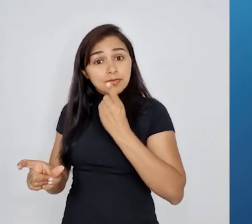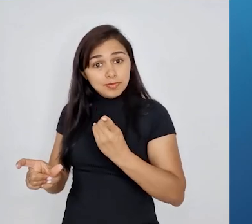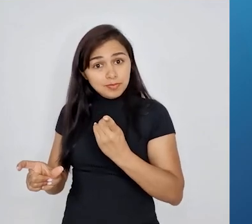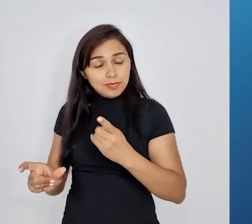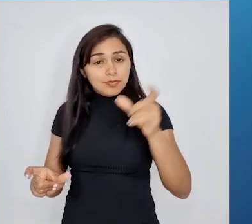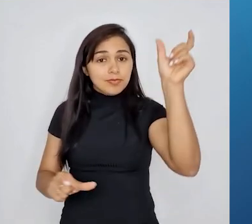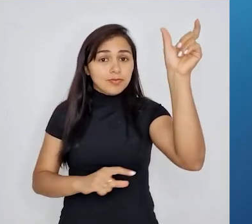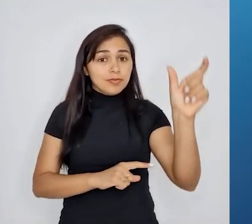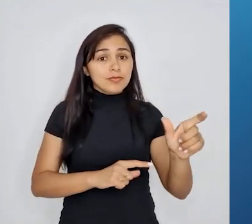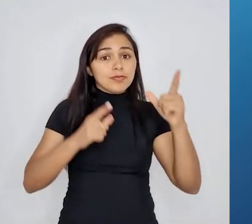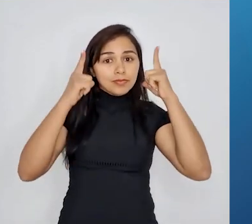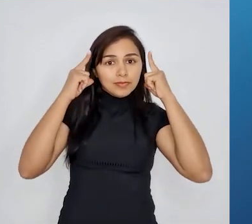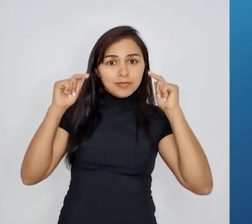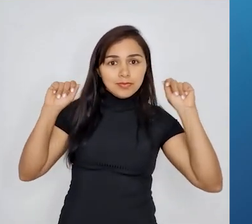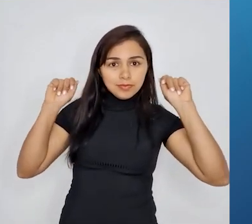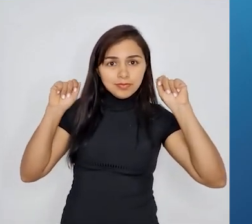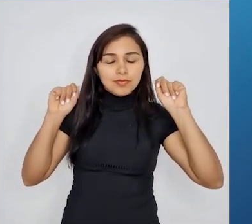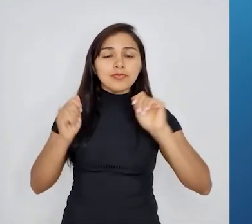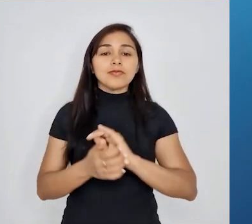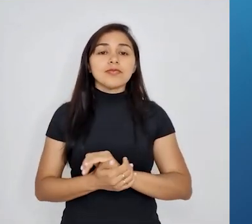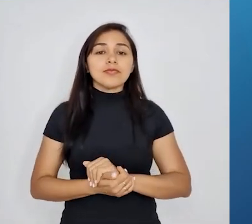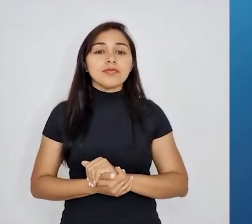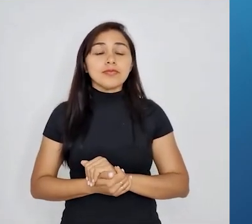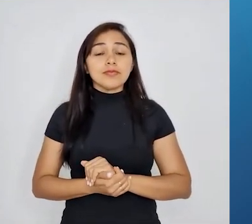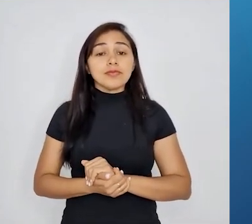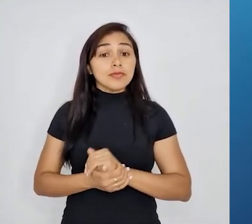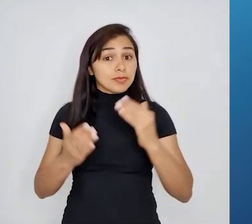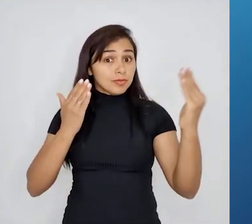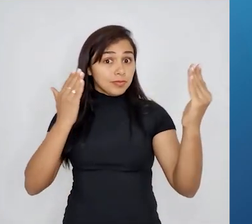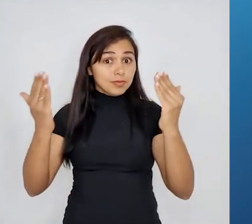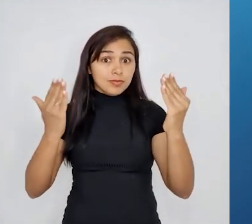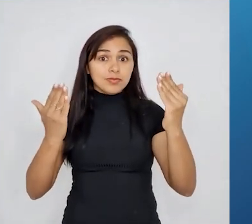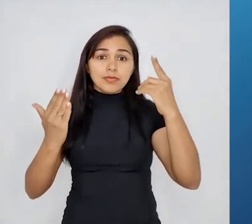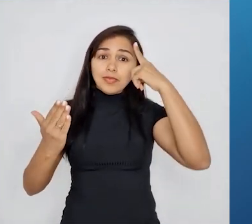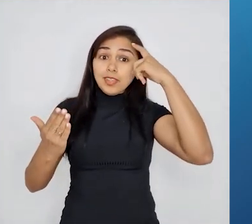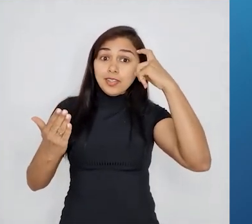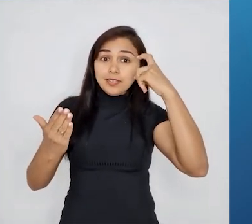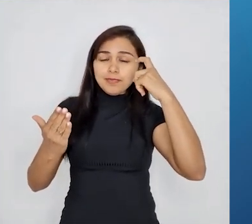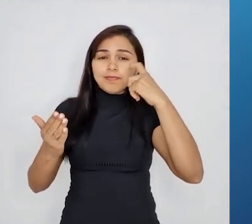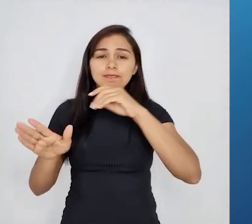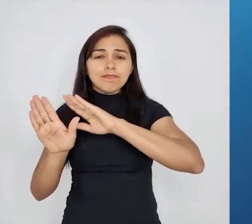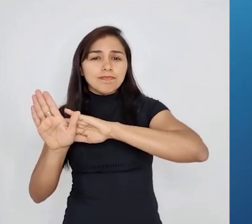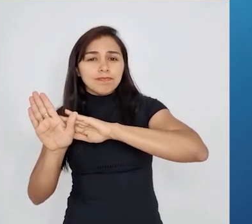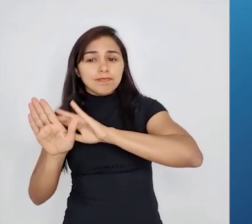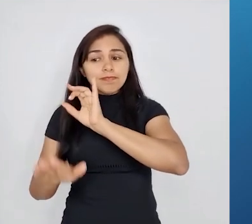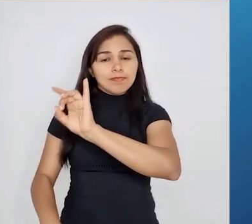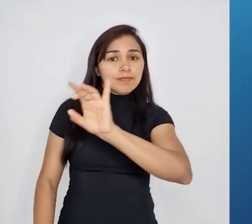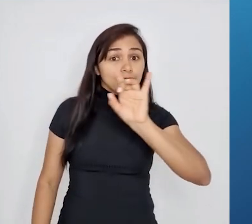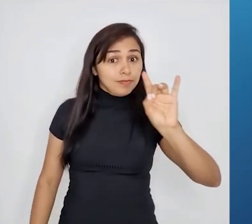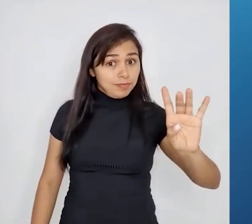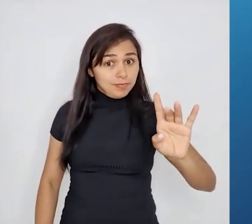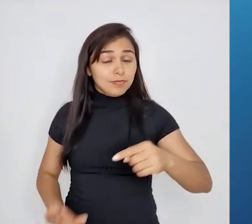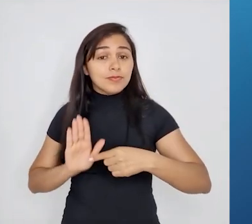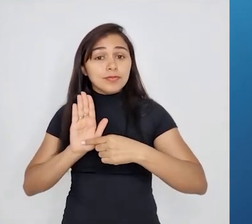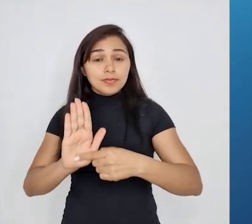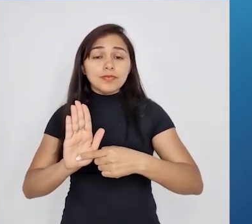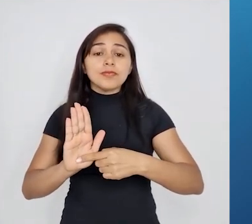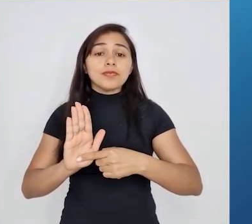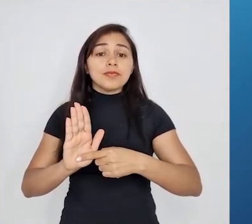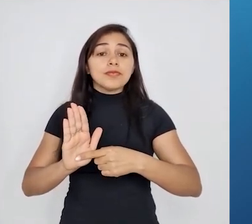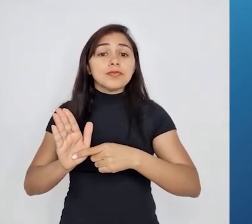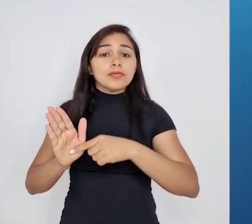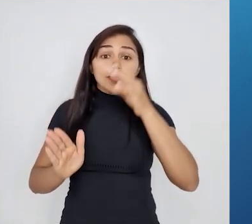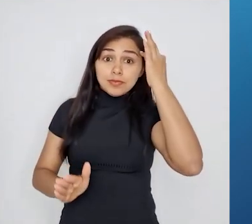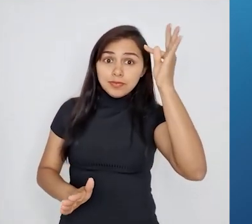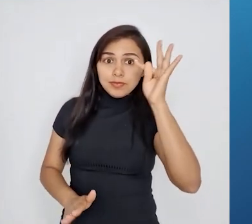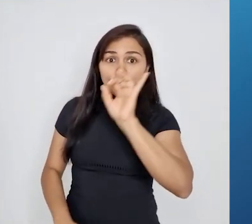A nossa habilidade a ser desenvolvida aqui é comparar as ideias evolucionistas de Lamarck e Darwin, apresentadas em textos científicos